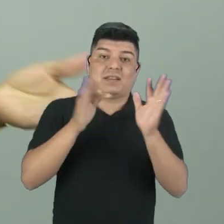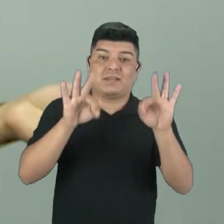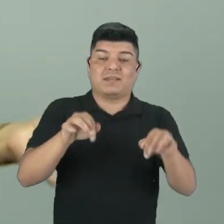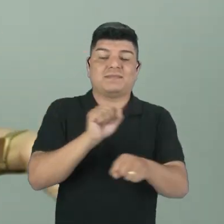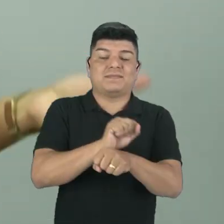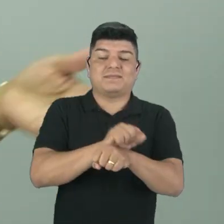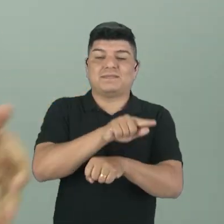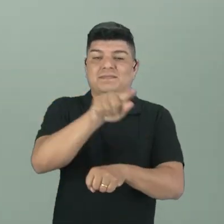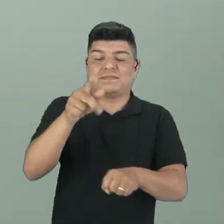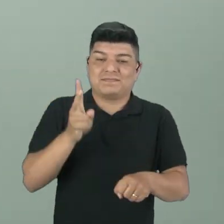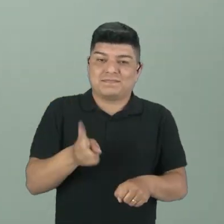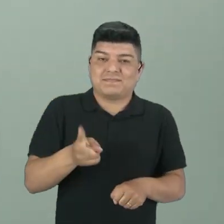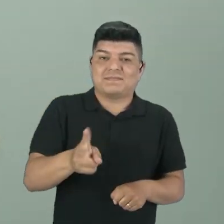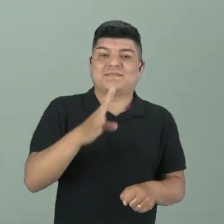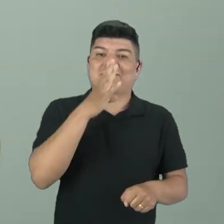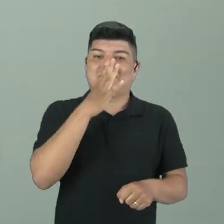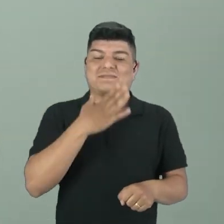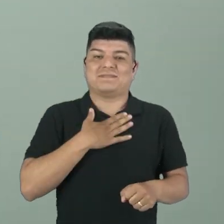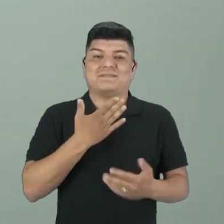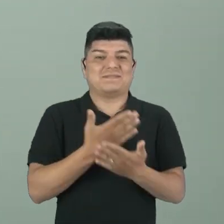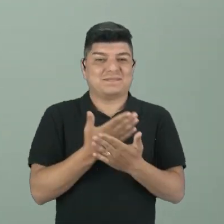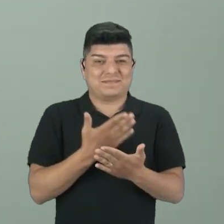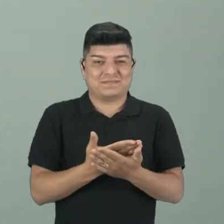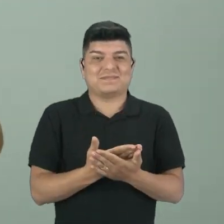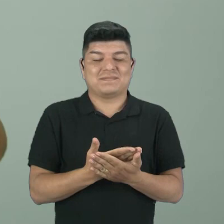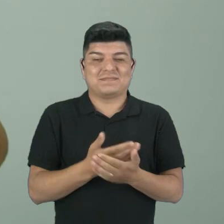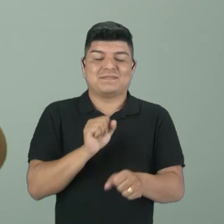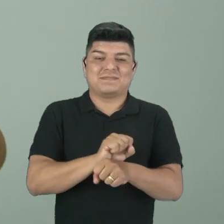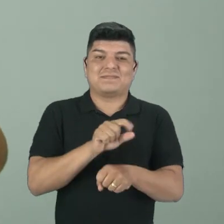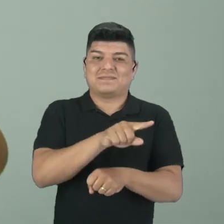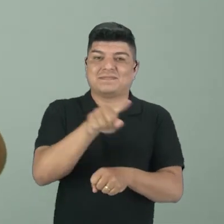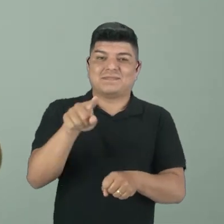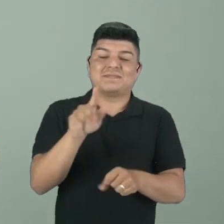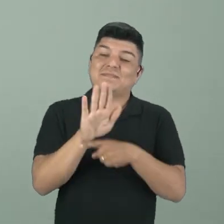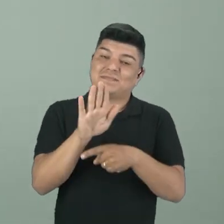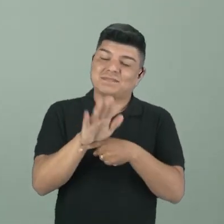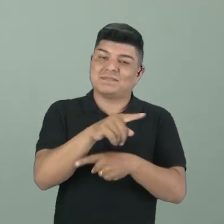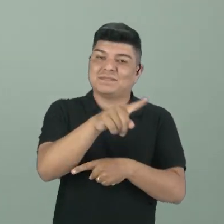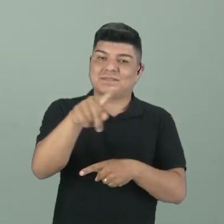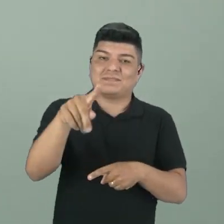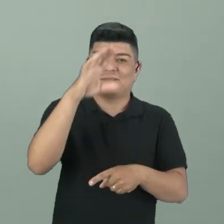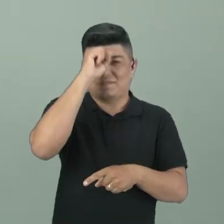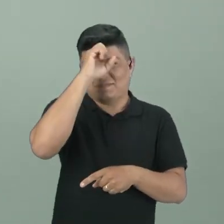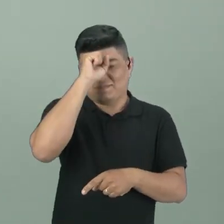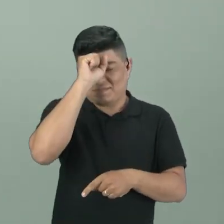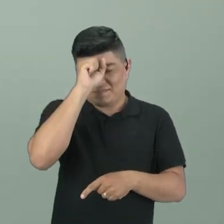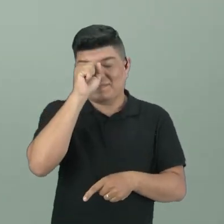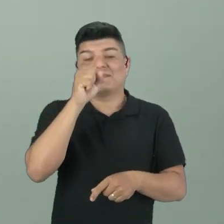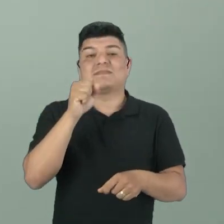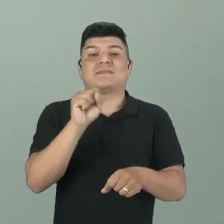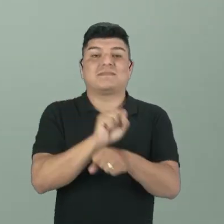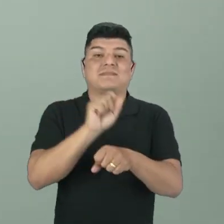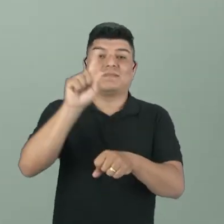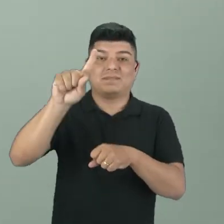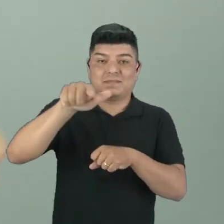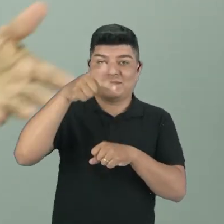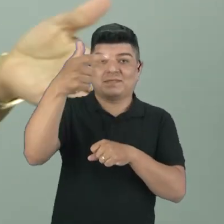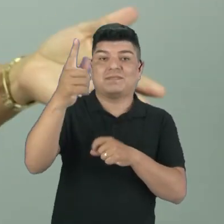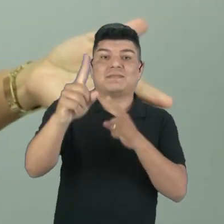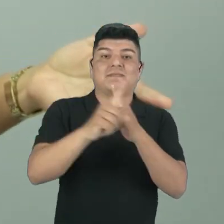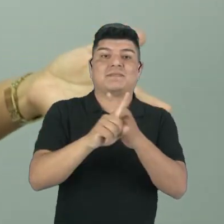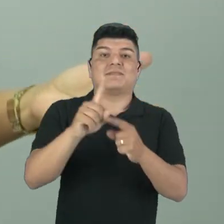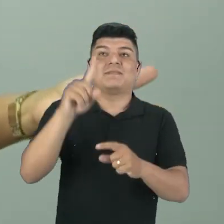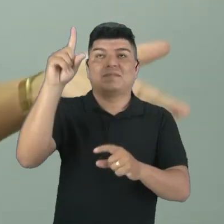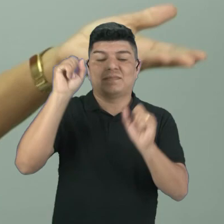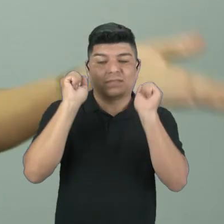Espero que você continue assistindo as minhas aulas e espero continuar contribuindo com a sua aprendizagem. Espero encontrá-los em outras aulas,